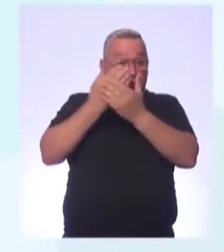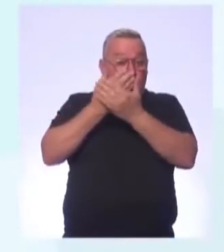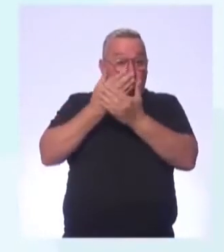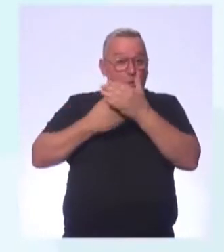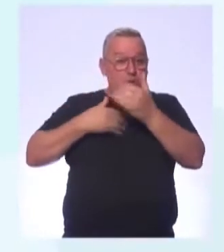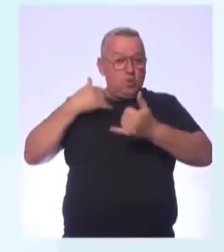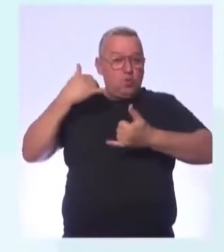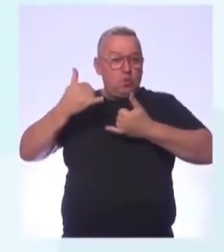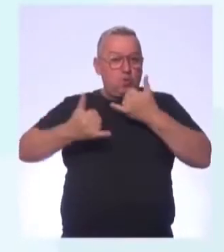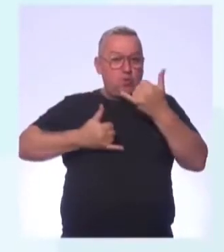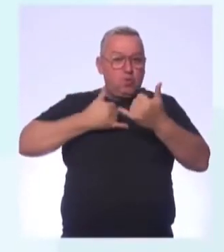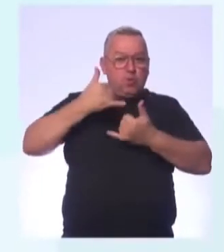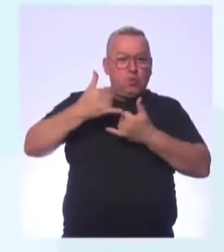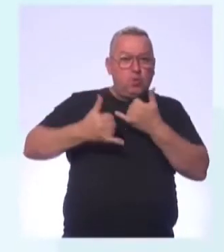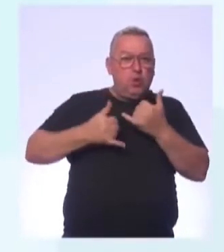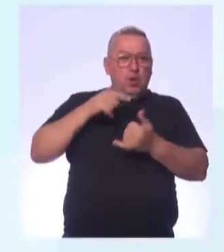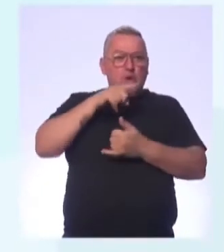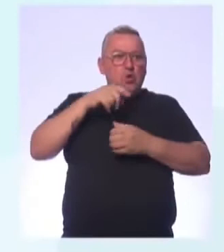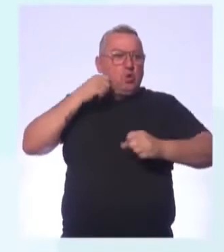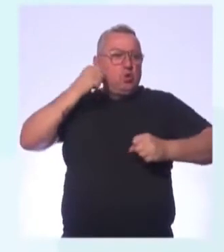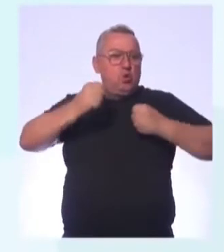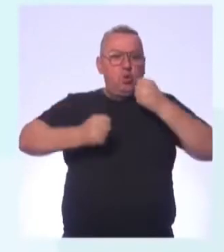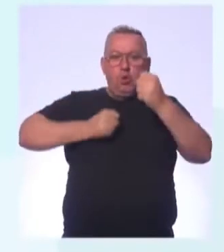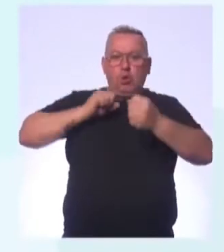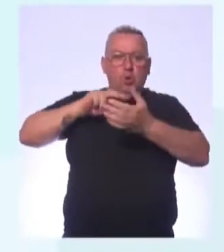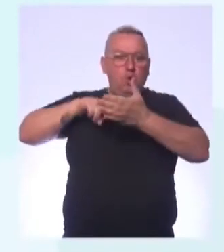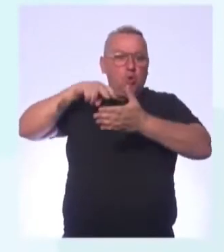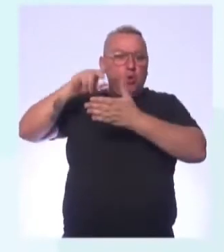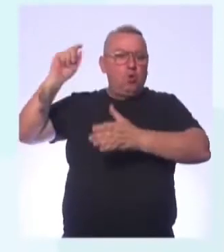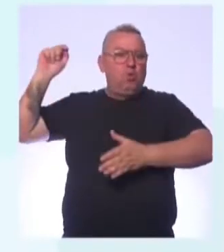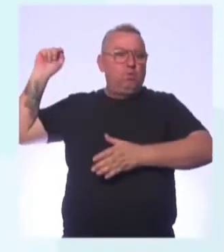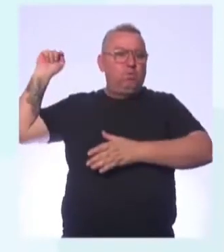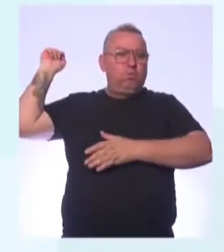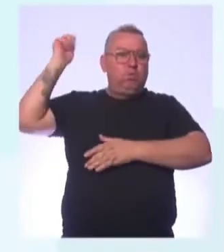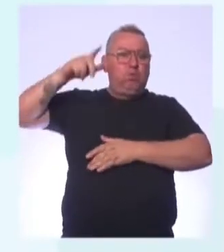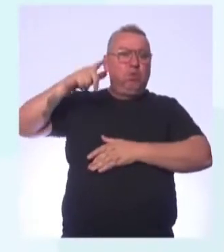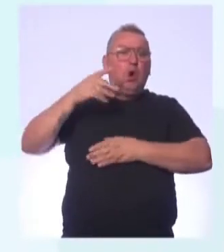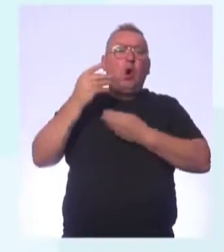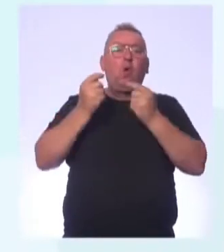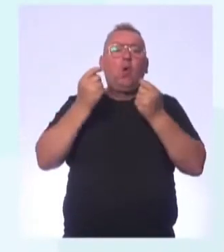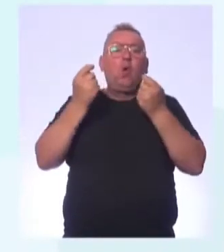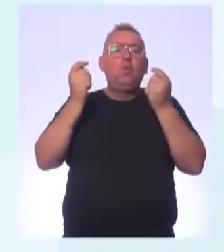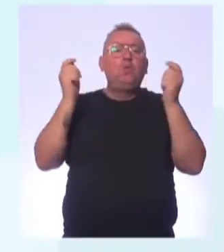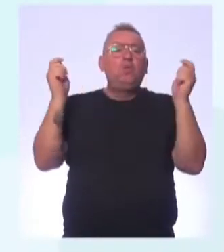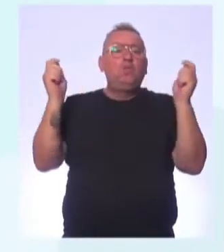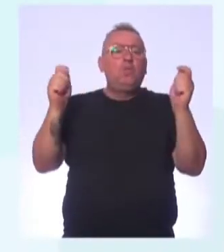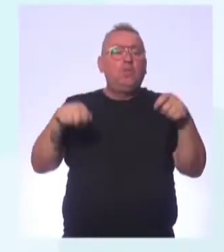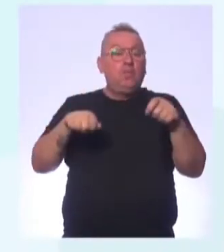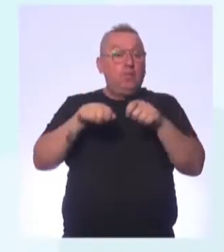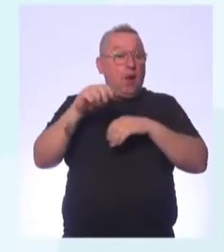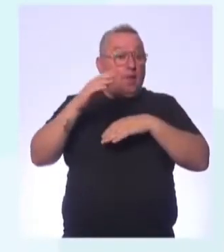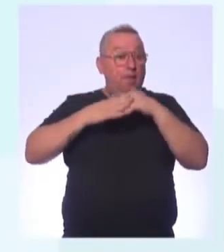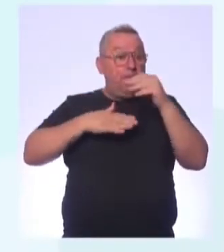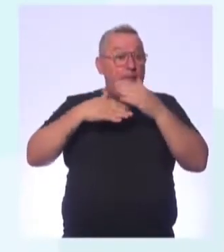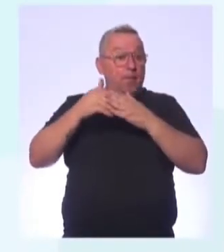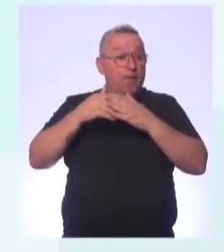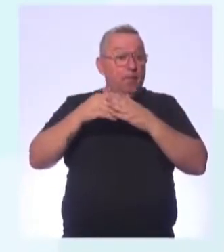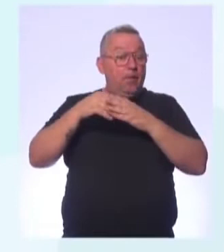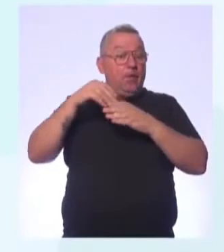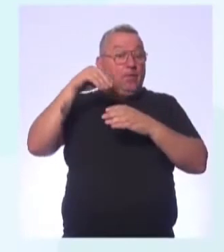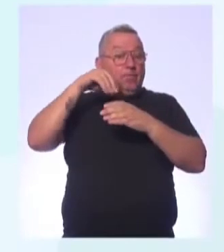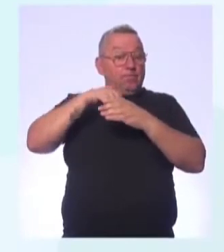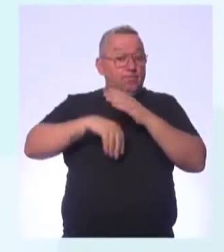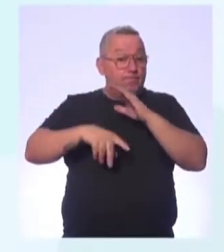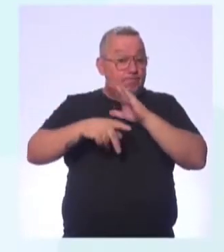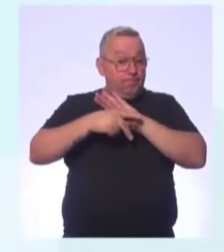e brincadeiras, em que você corre, salta e lança, como podemos pensar nessas práticas para o esporte